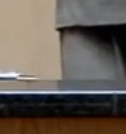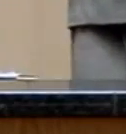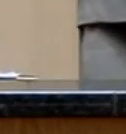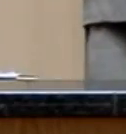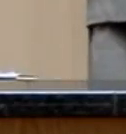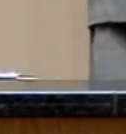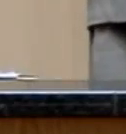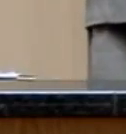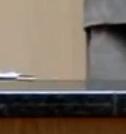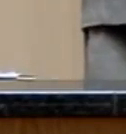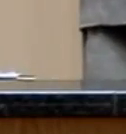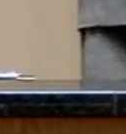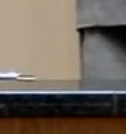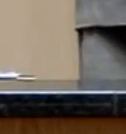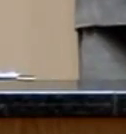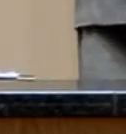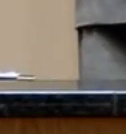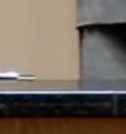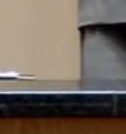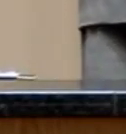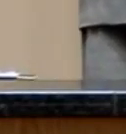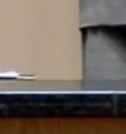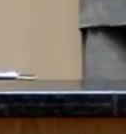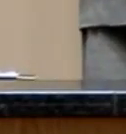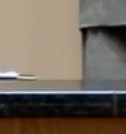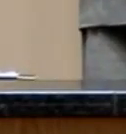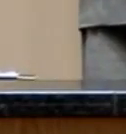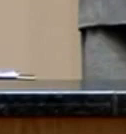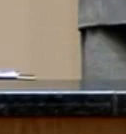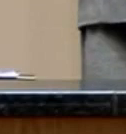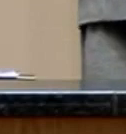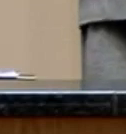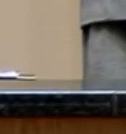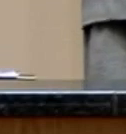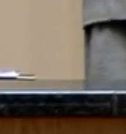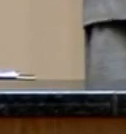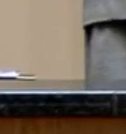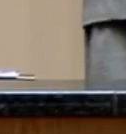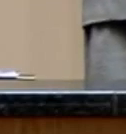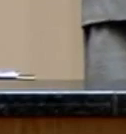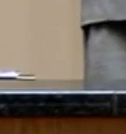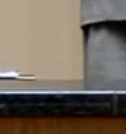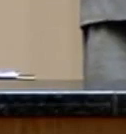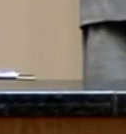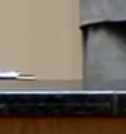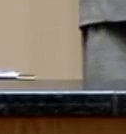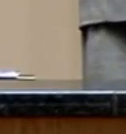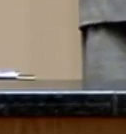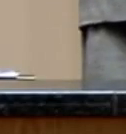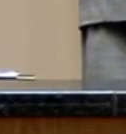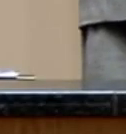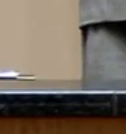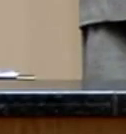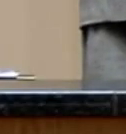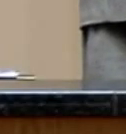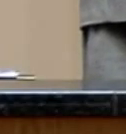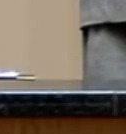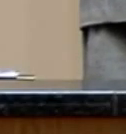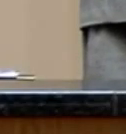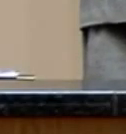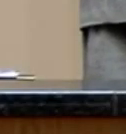Altaí. Quero lembrar, Vossas Excelências, que nós temos ainda o